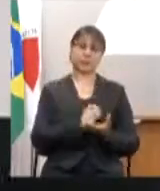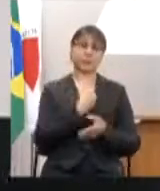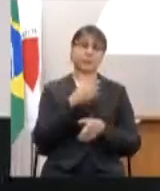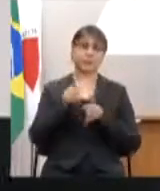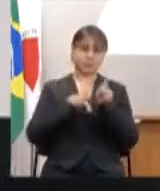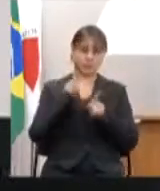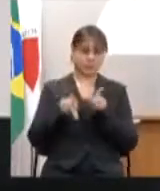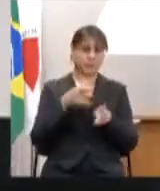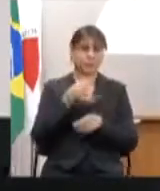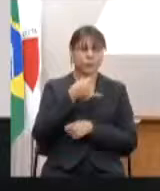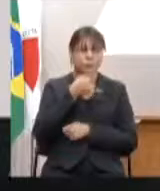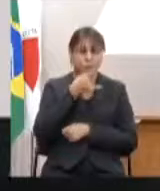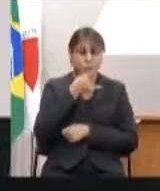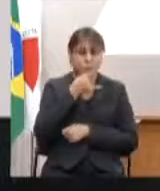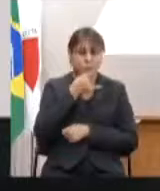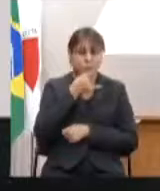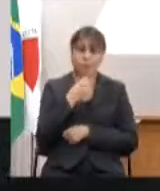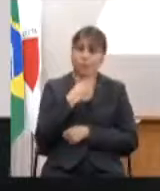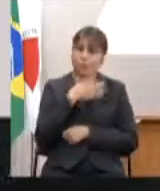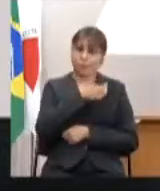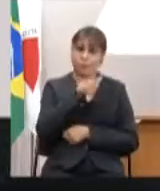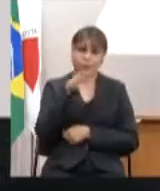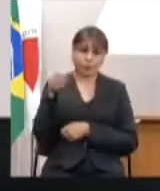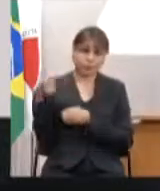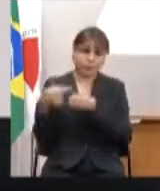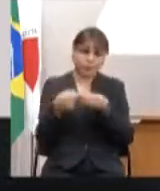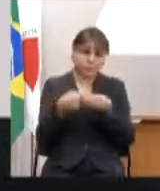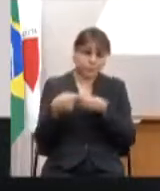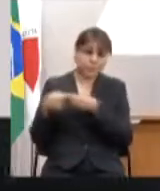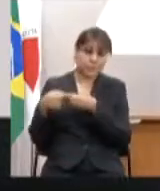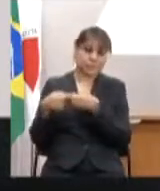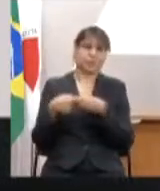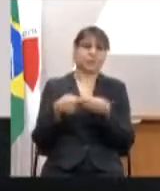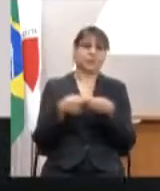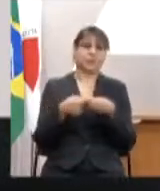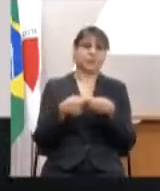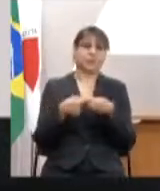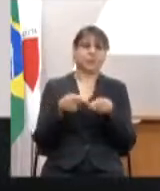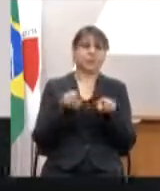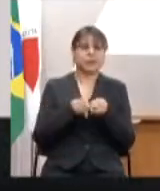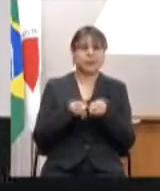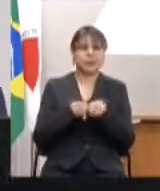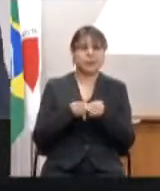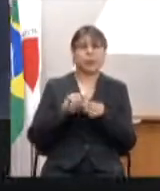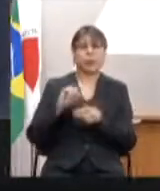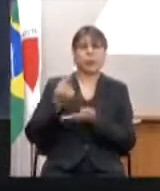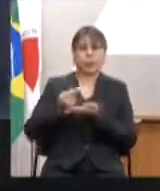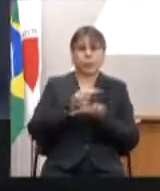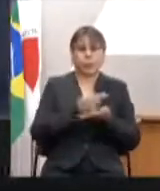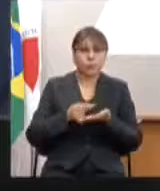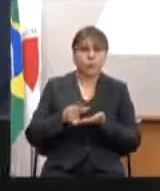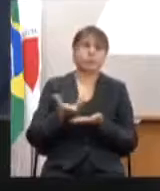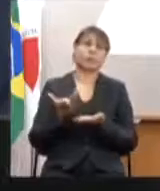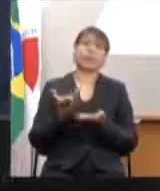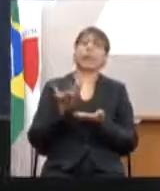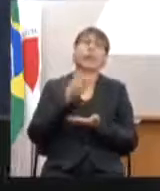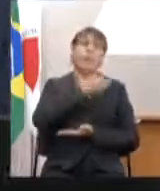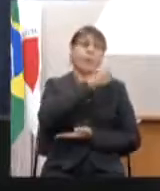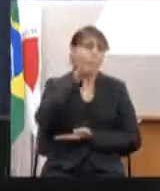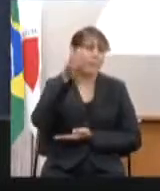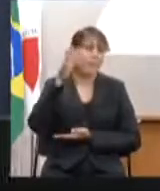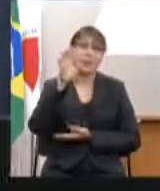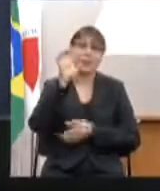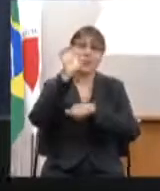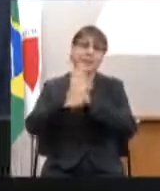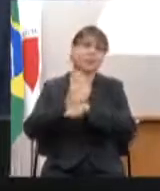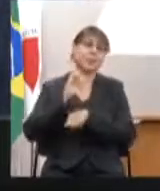triste por não podermos ir ao interior, a tantos lugares, ao Vale do Mucuri, ao Jequichonha, ao Norte, ao Triângulo, rodar o Estado